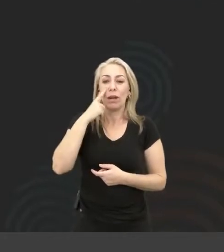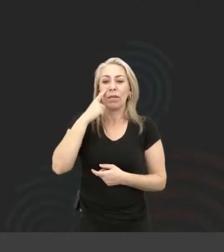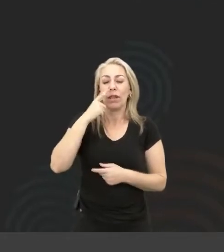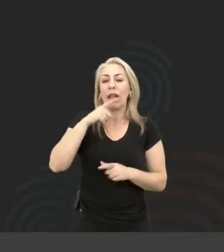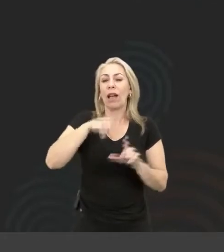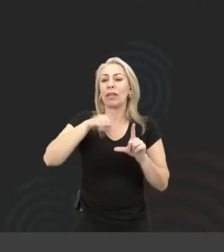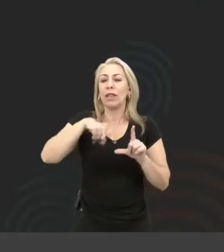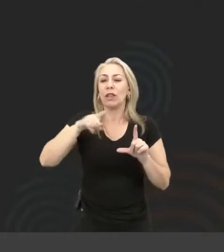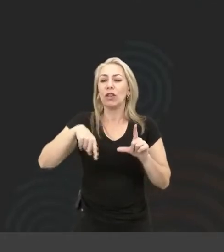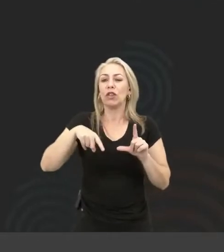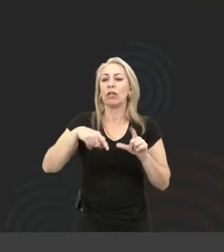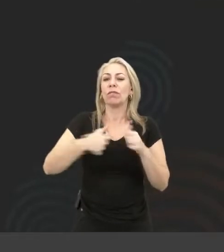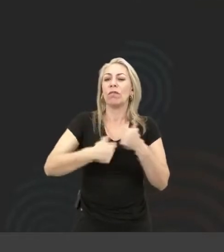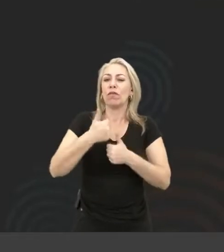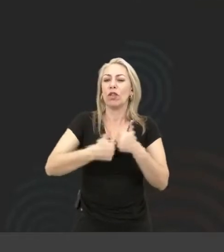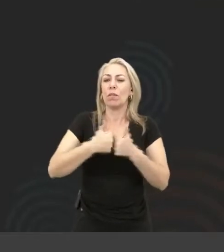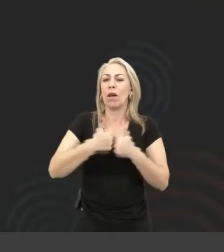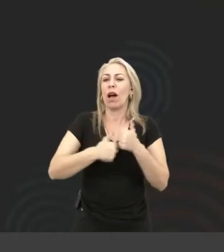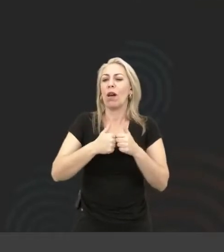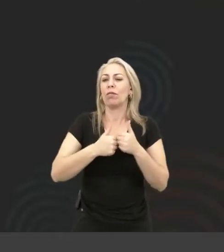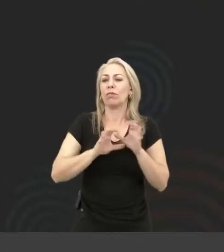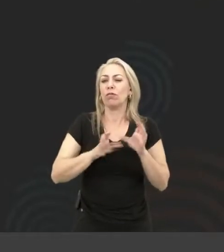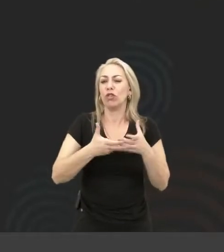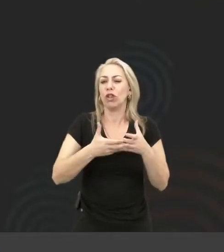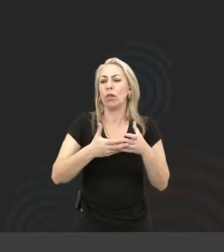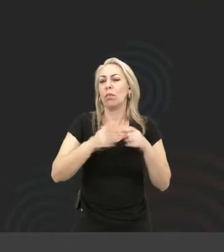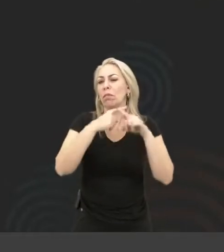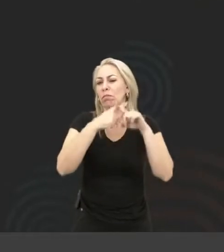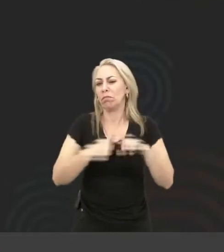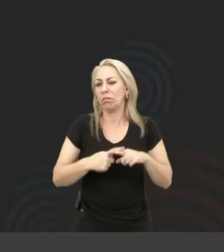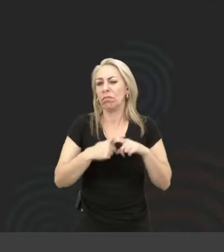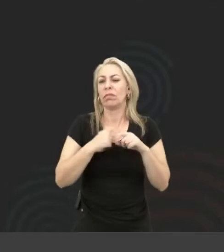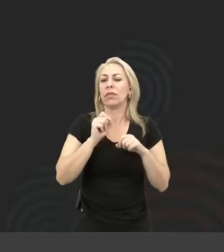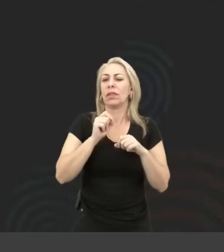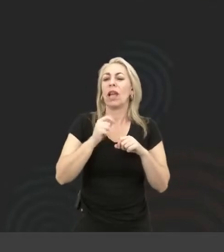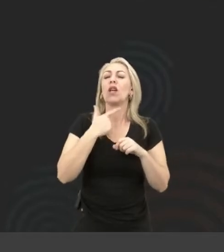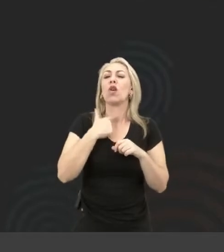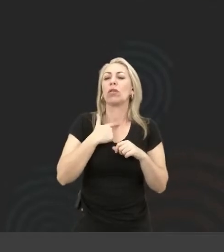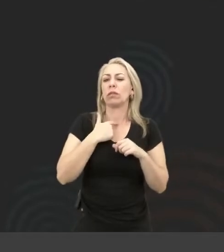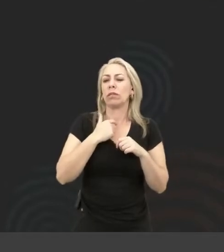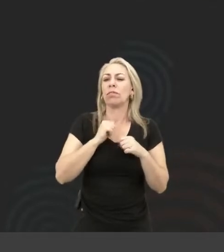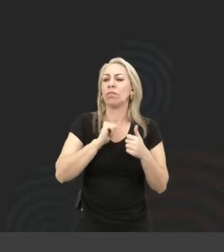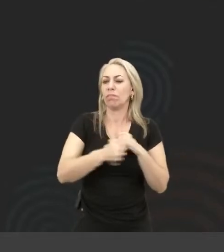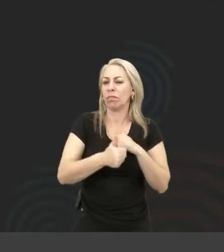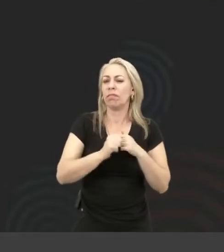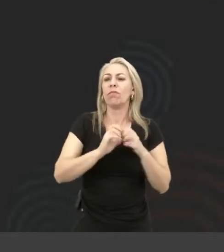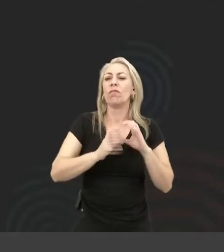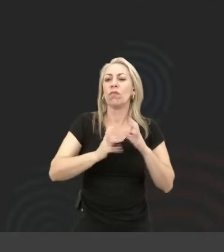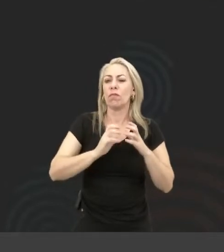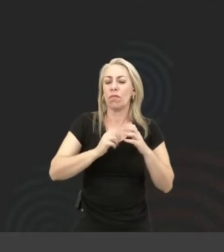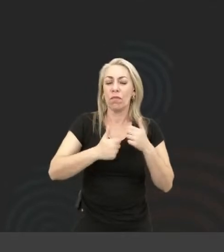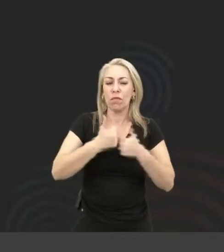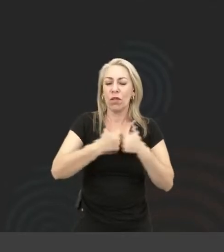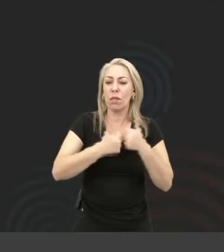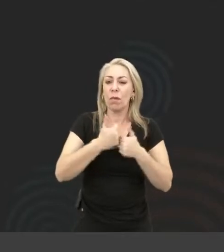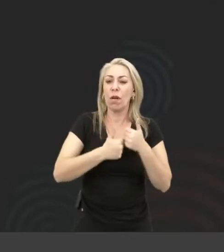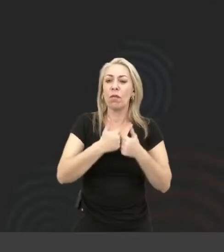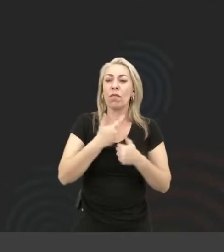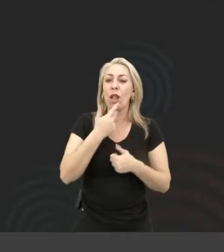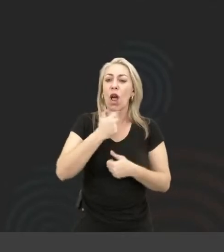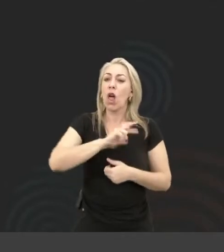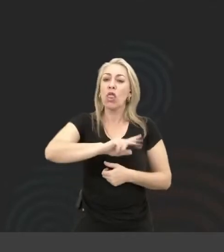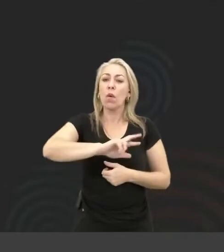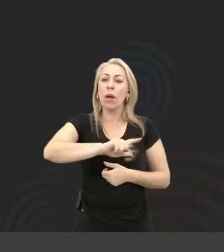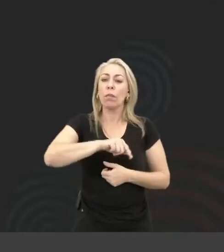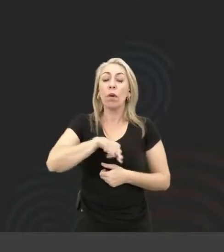futebol, de times, jogadores, enfim. Gente que gosta de um futebol mais aprofundado. Não era bom. E eles dizendo que era maravilhoso